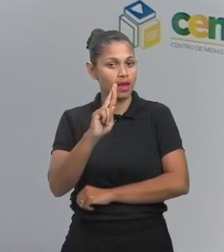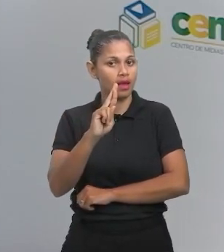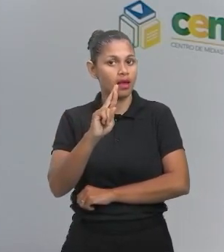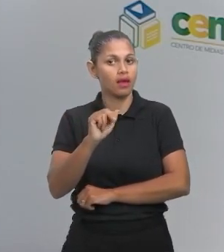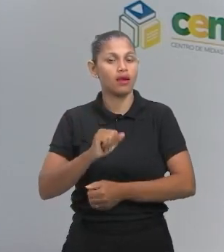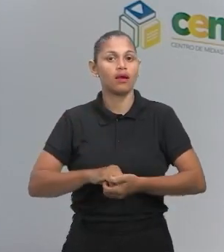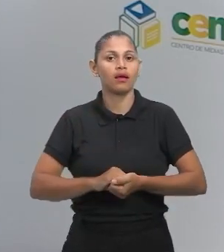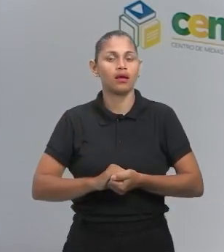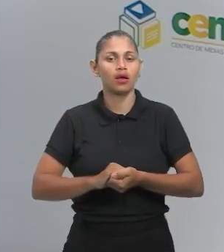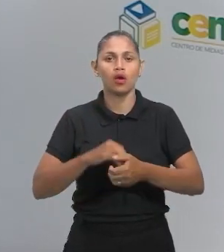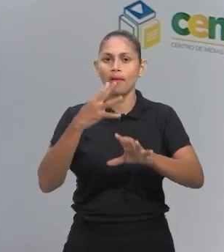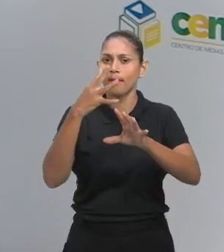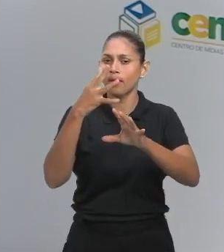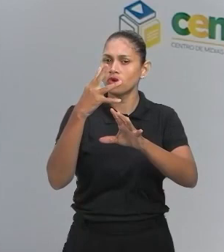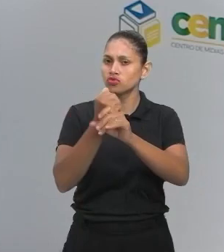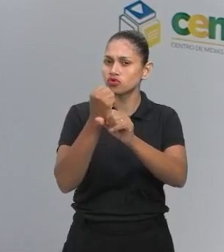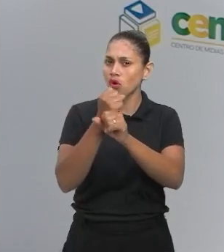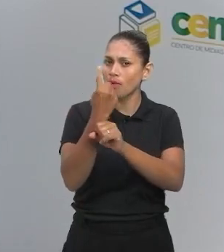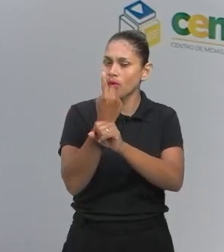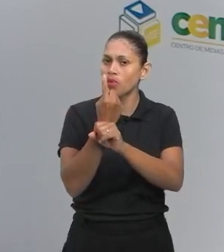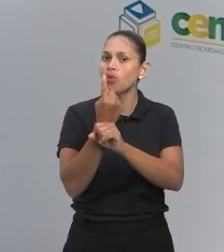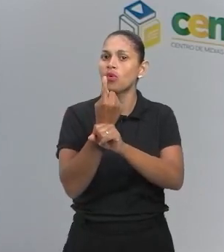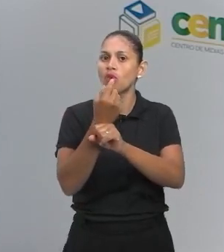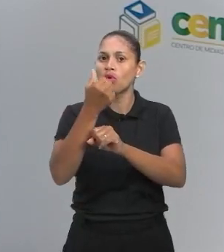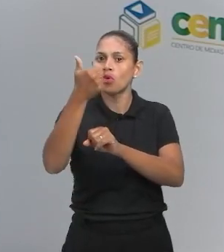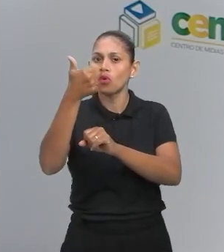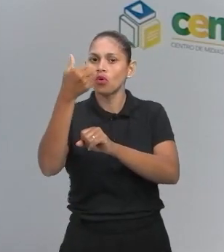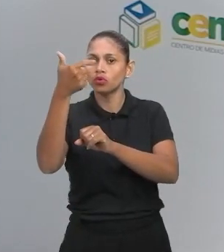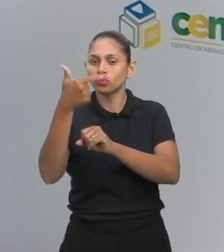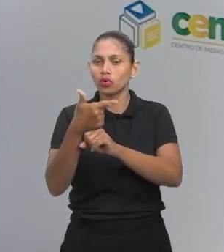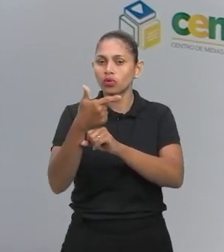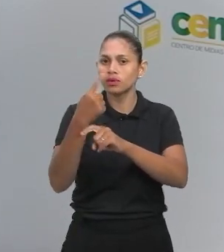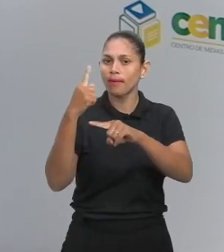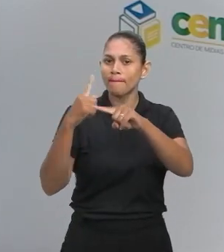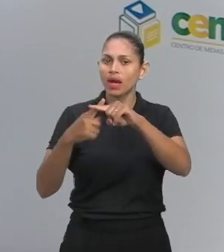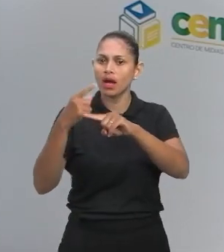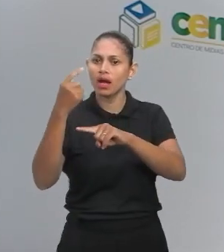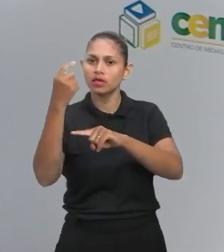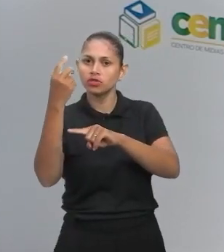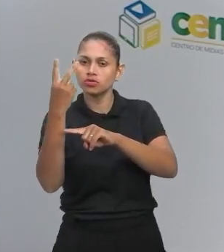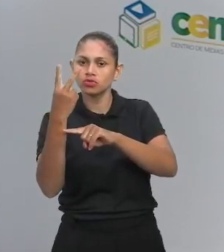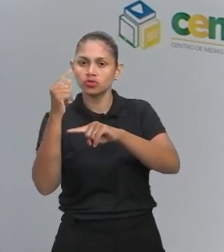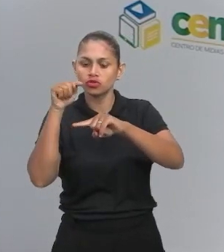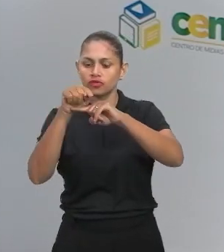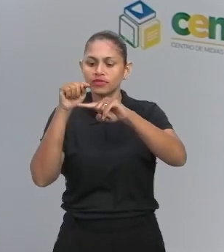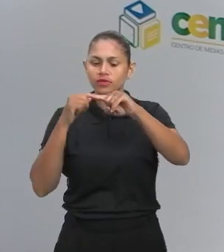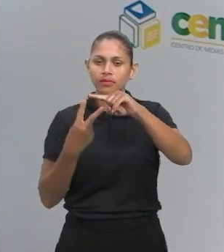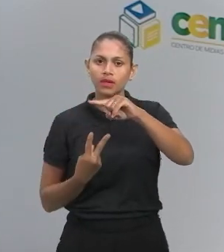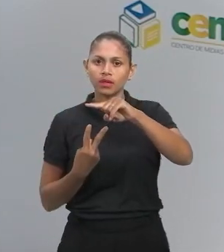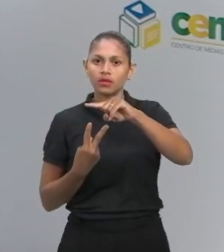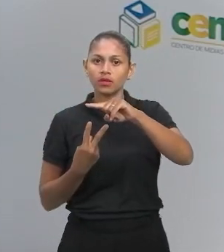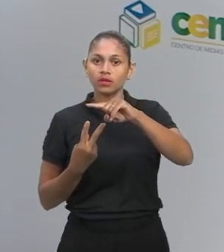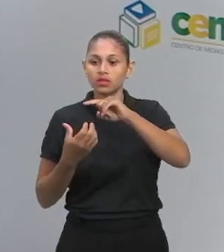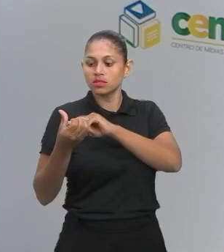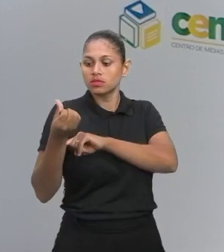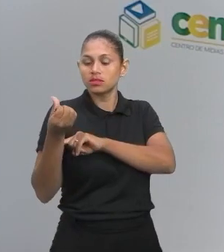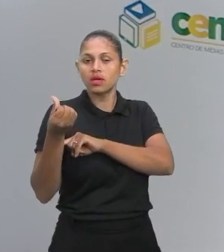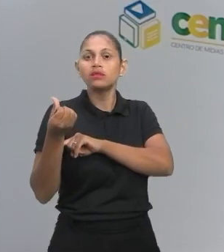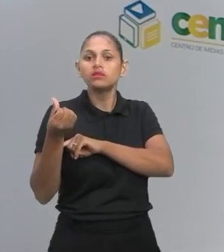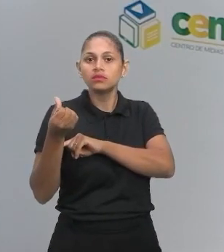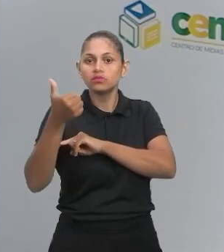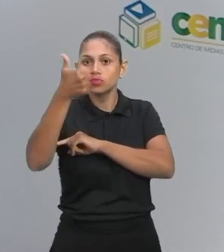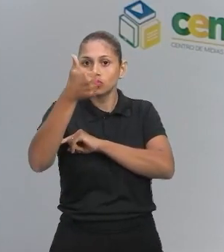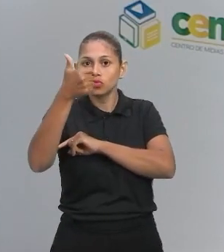12, professor. 12, divide por 2 dá quanto? 6. Então, significa que o teu sexto número é a